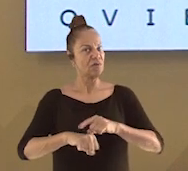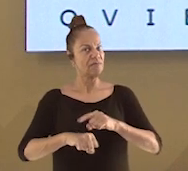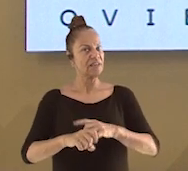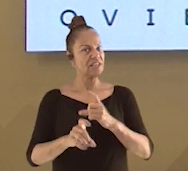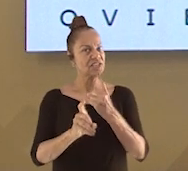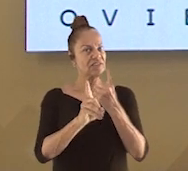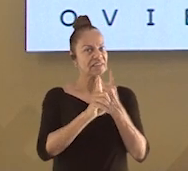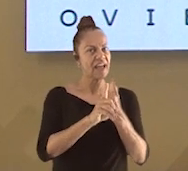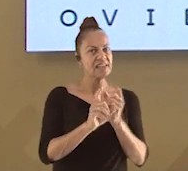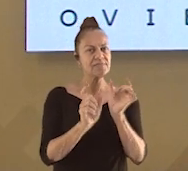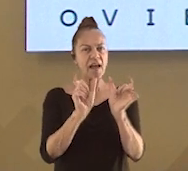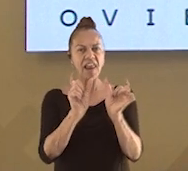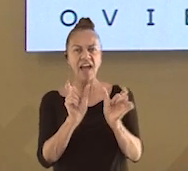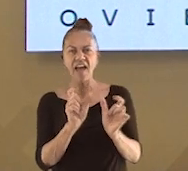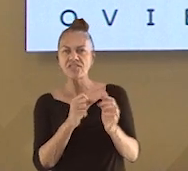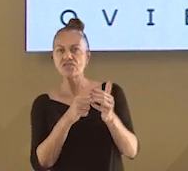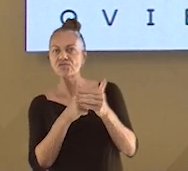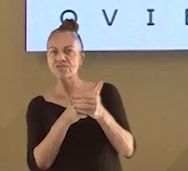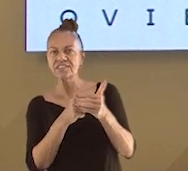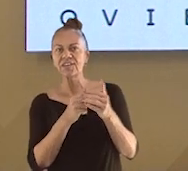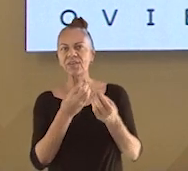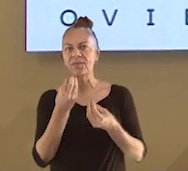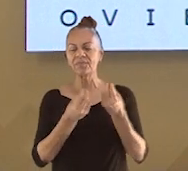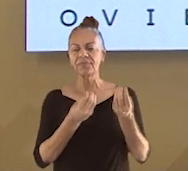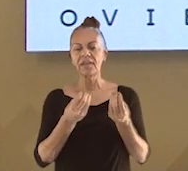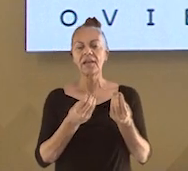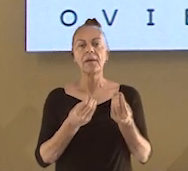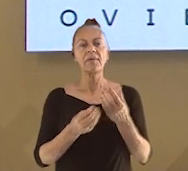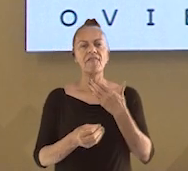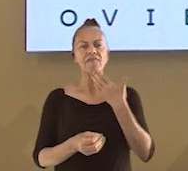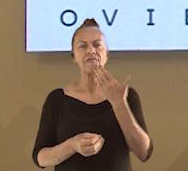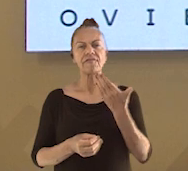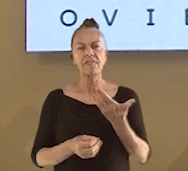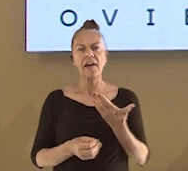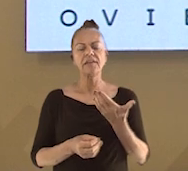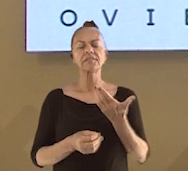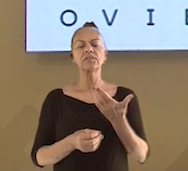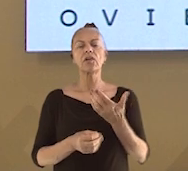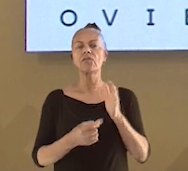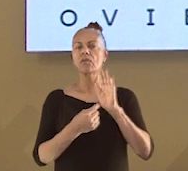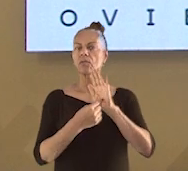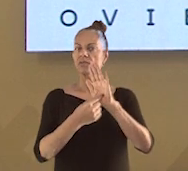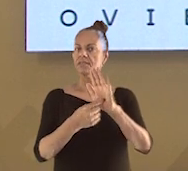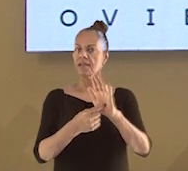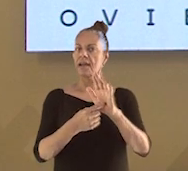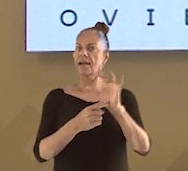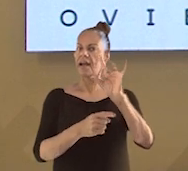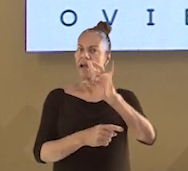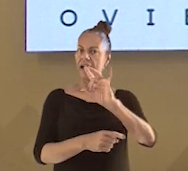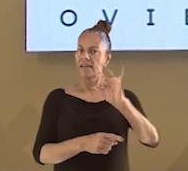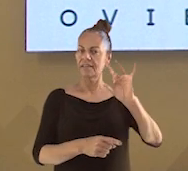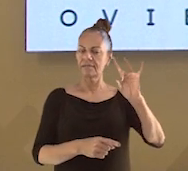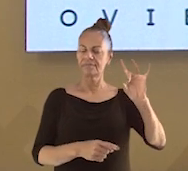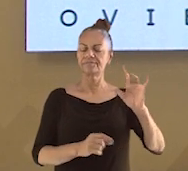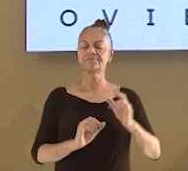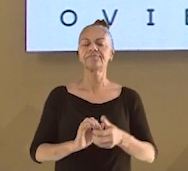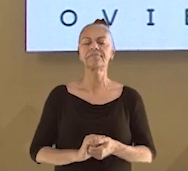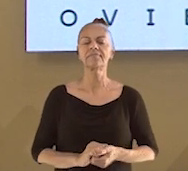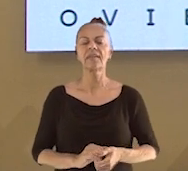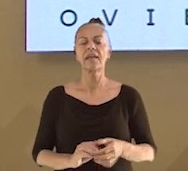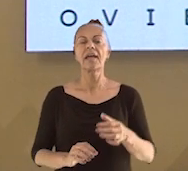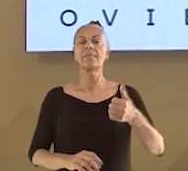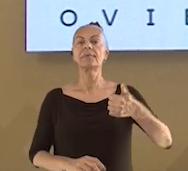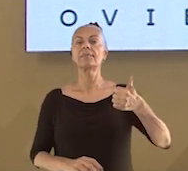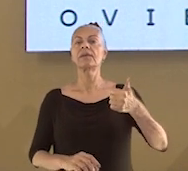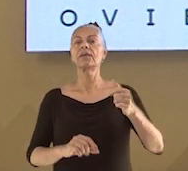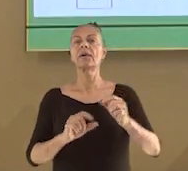escondidas. Para facilitar a identificação, eu vou mostrar uma por uma. A primeira a ser localizada é